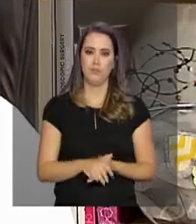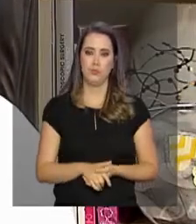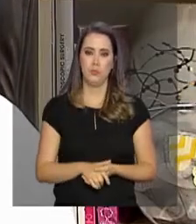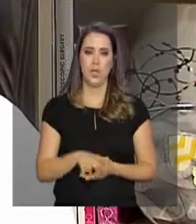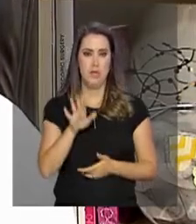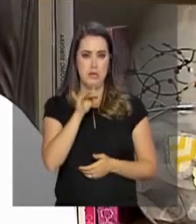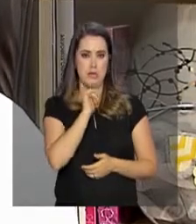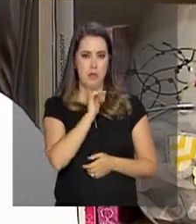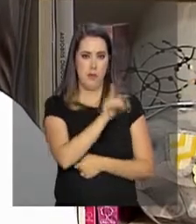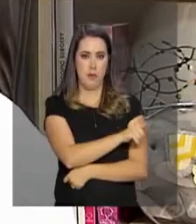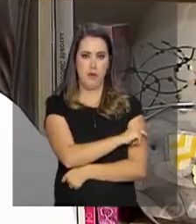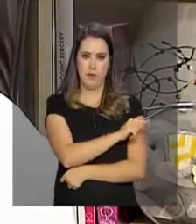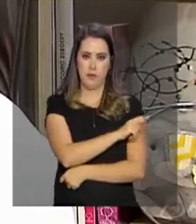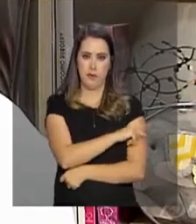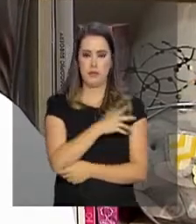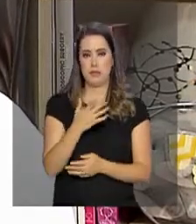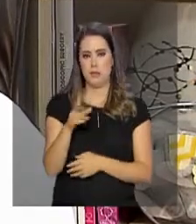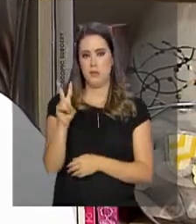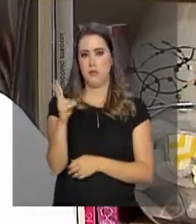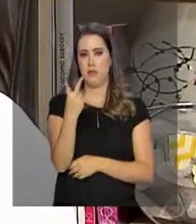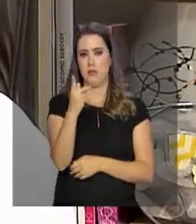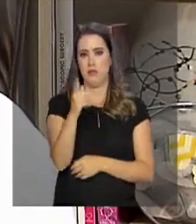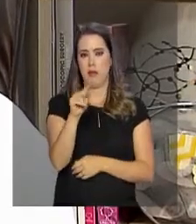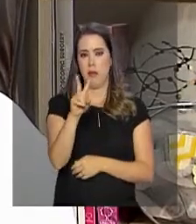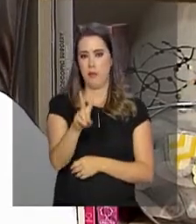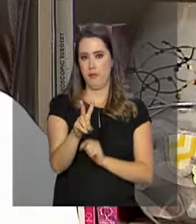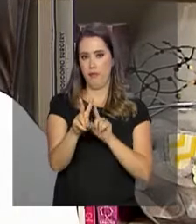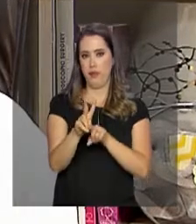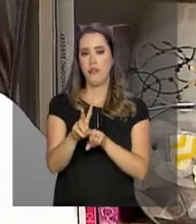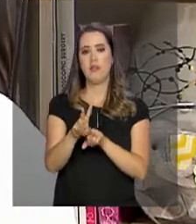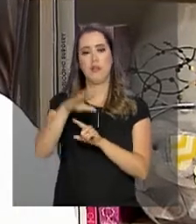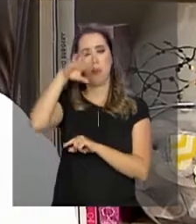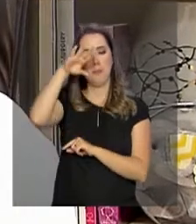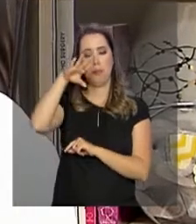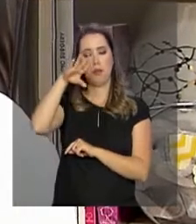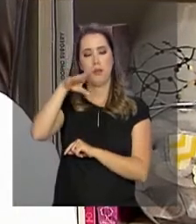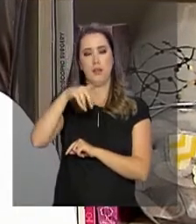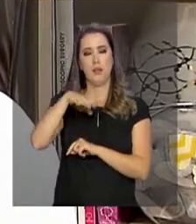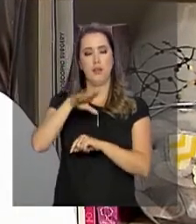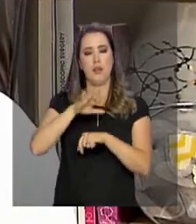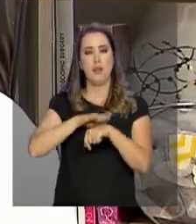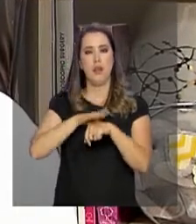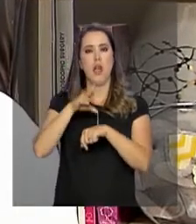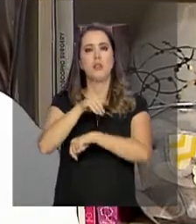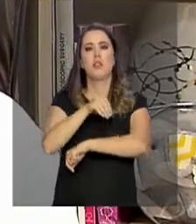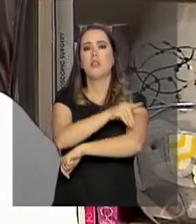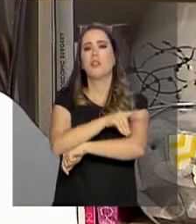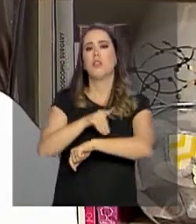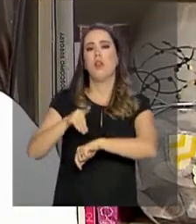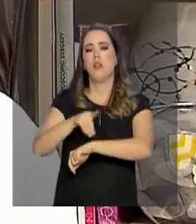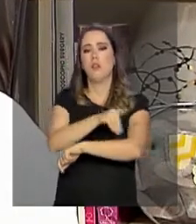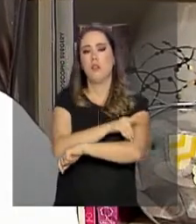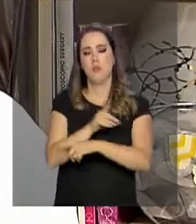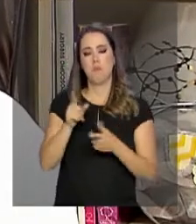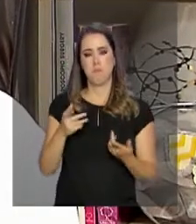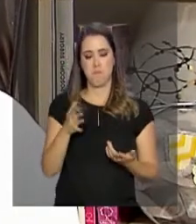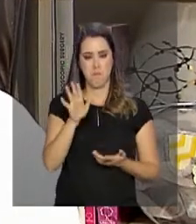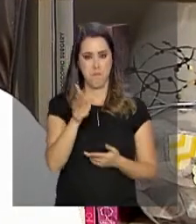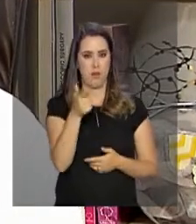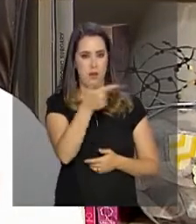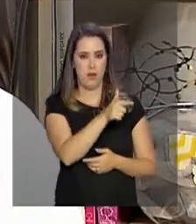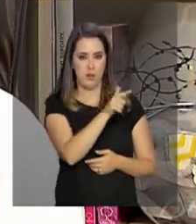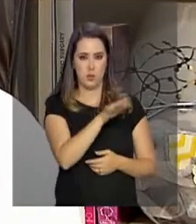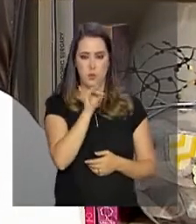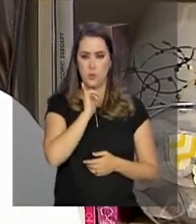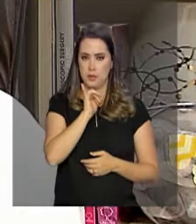recomendado o uso da vacina do HPV, da dengue e da varicela. As outras vacinas, por exemplo, a